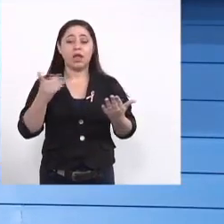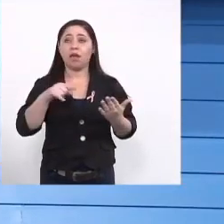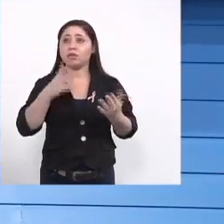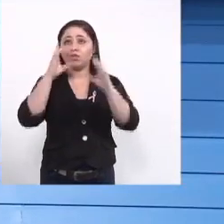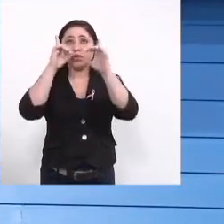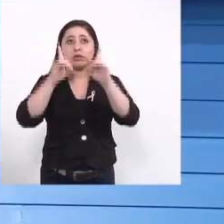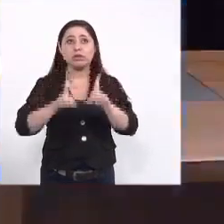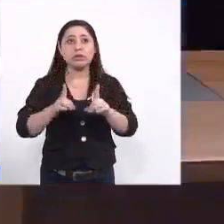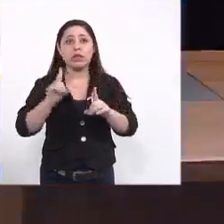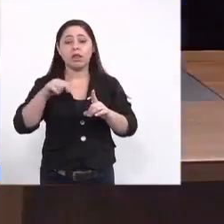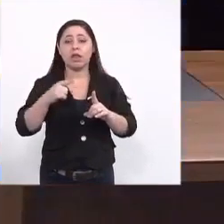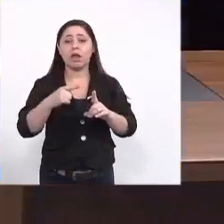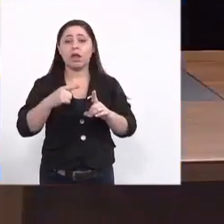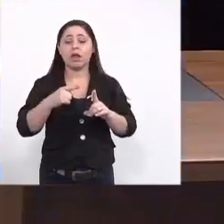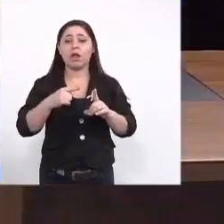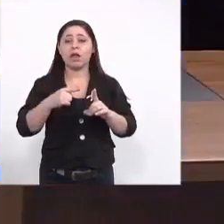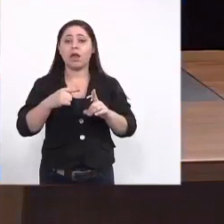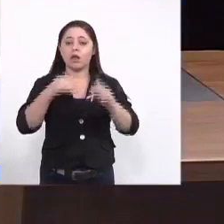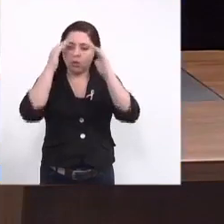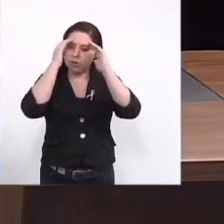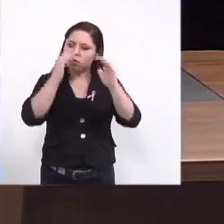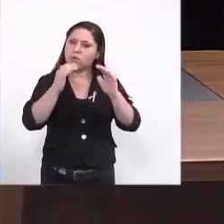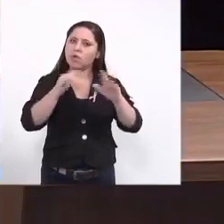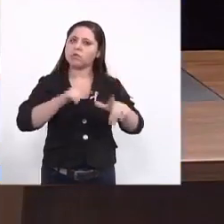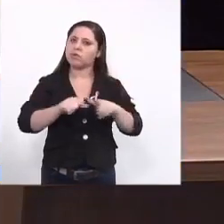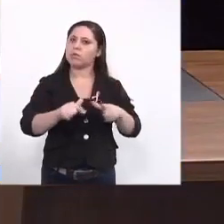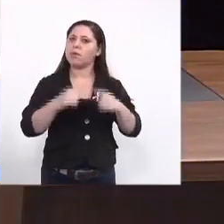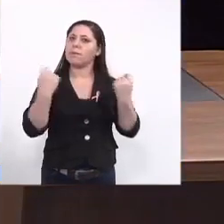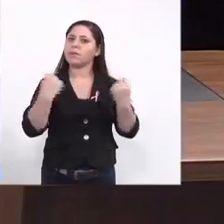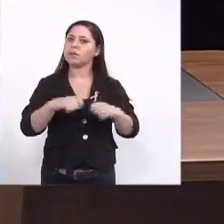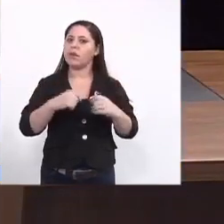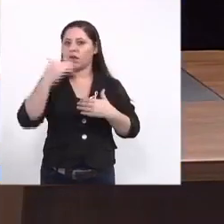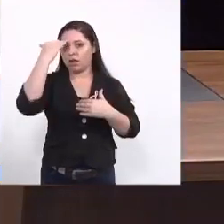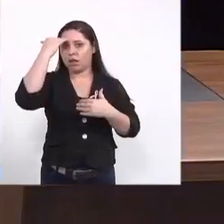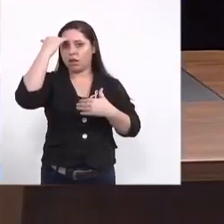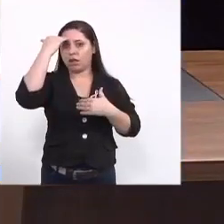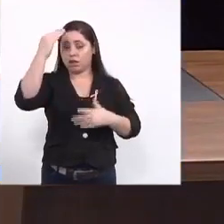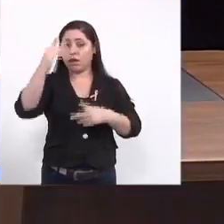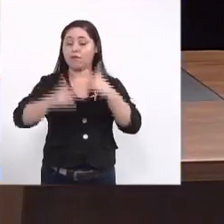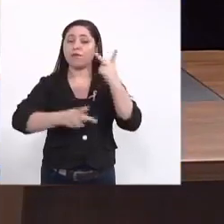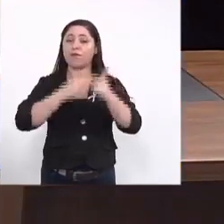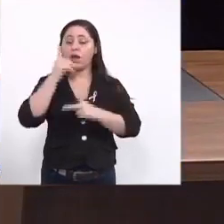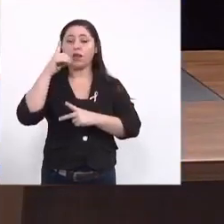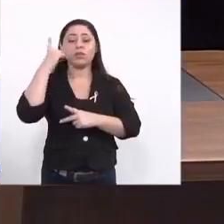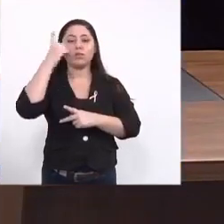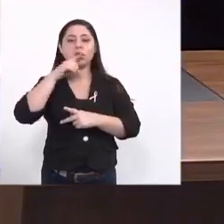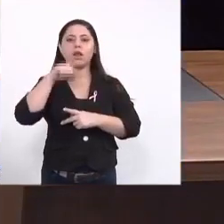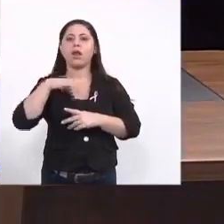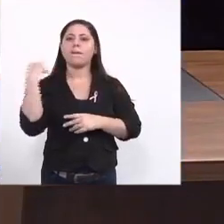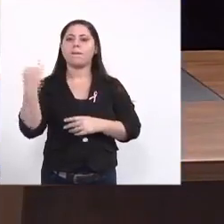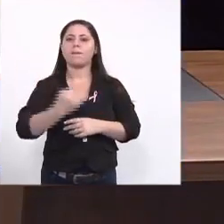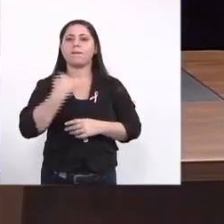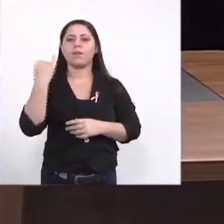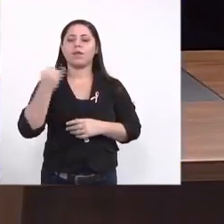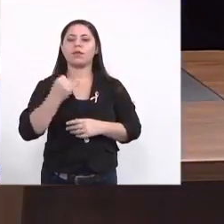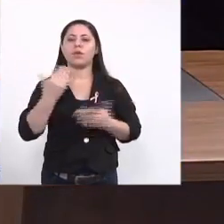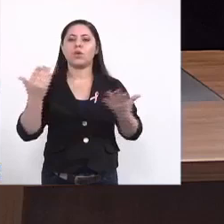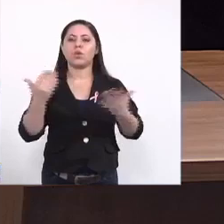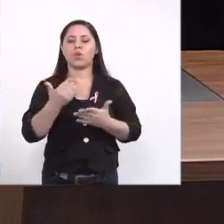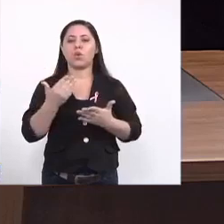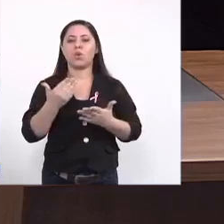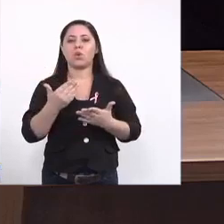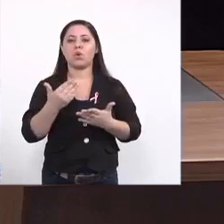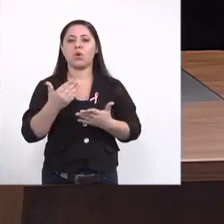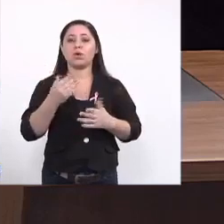assim de dar noteriedade ao nosso serviço a precisa agradeço a fala do senhor foi crucial olha a gente está depositando